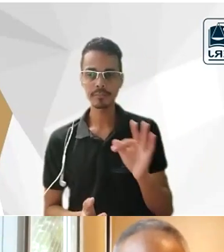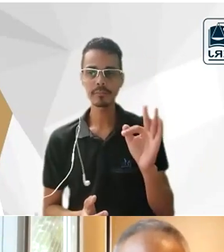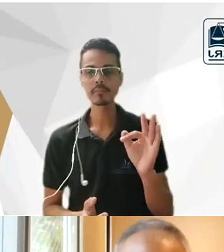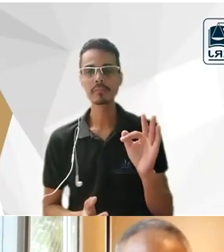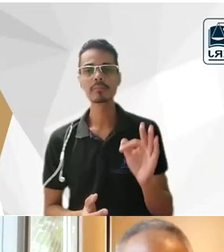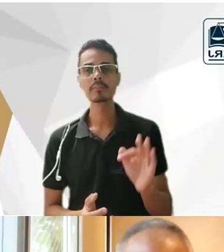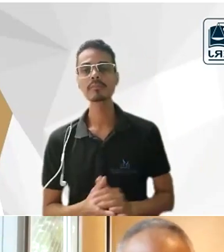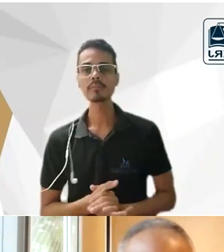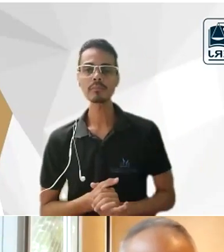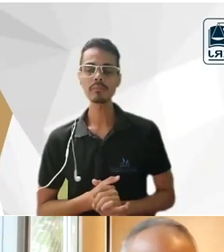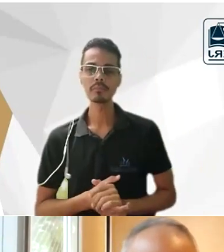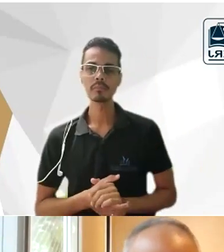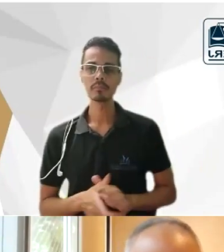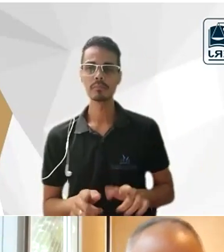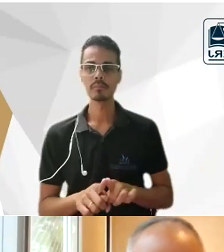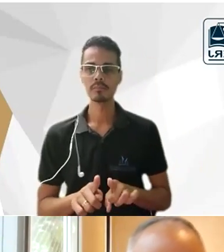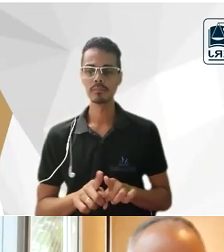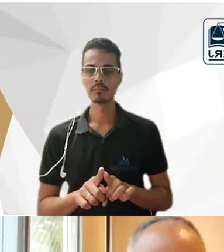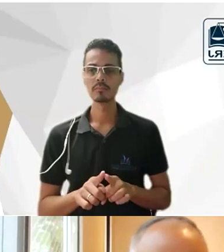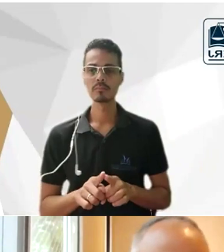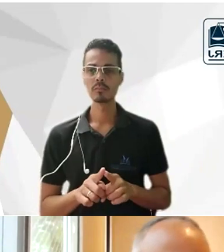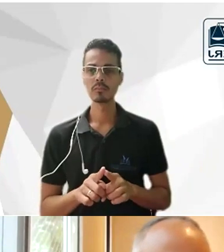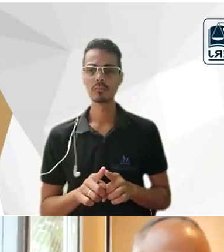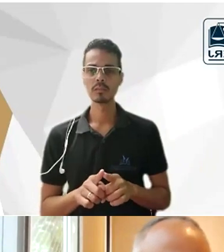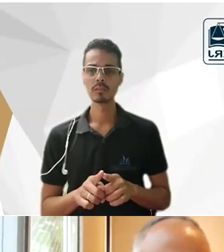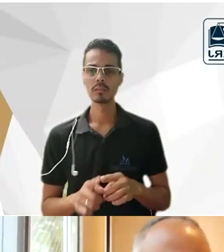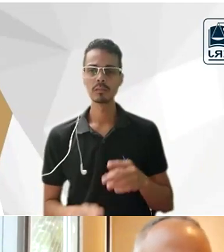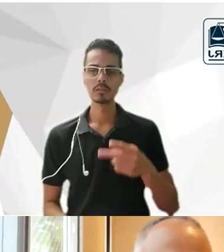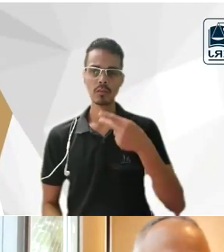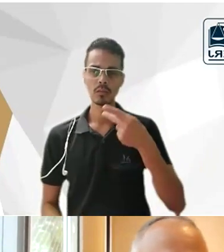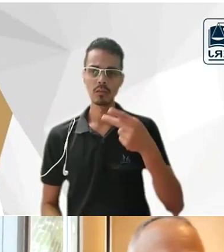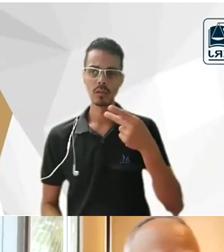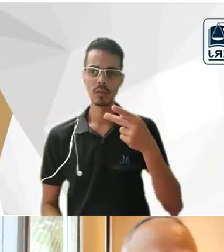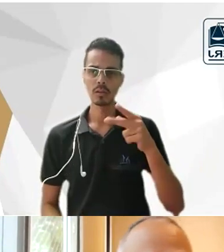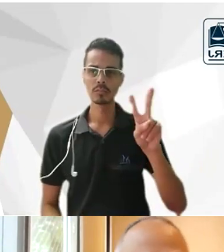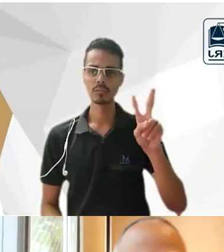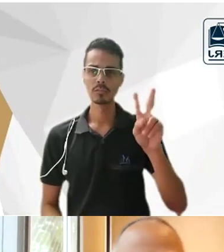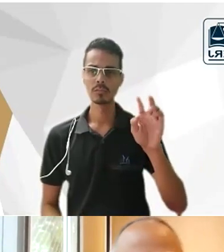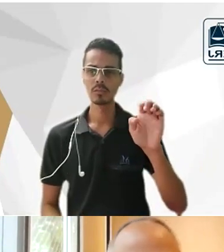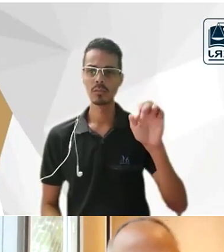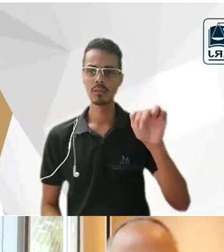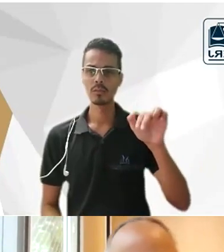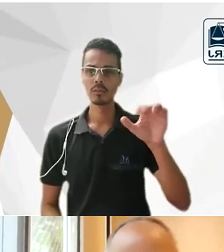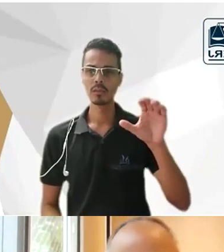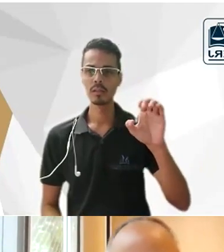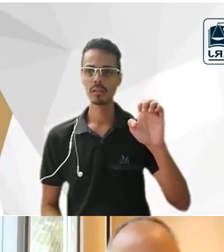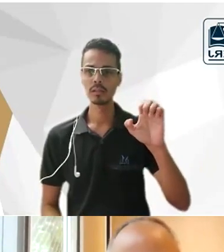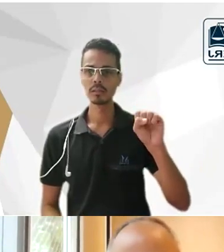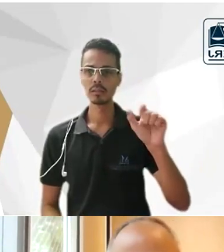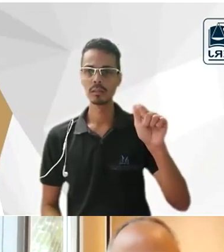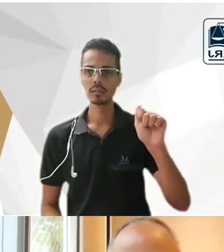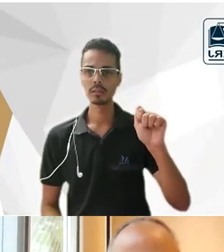fim que eu acho bem interessante e foi bem colocado pelo professor Wenceslau o Tobias Barreto apesar de ser